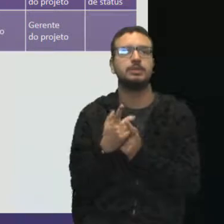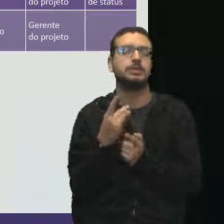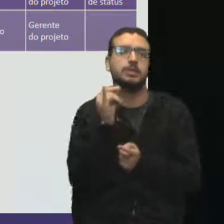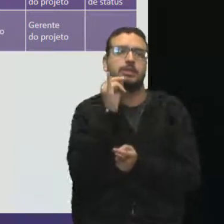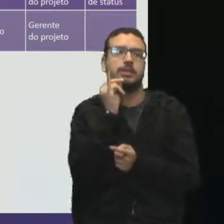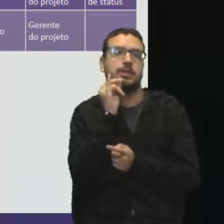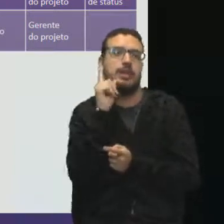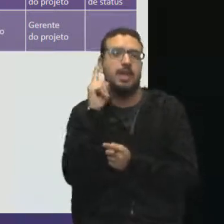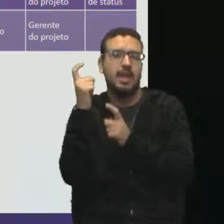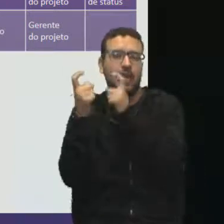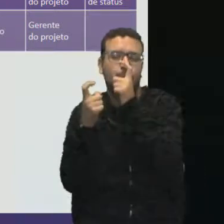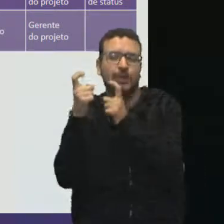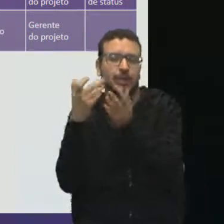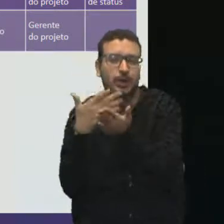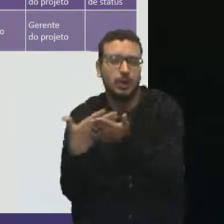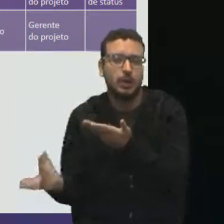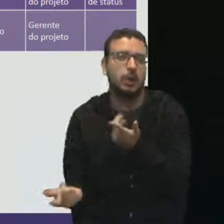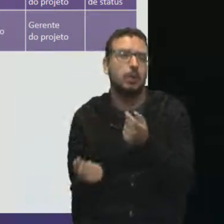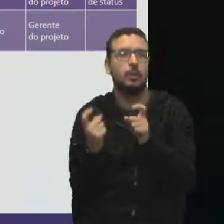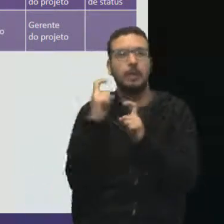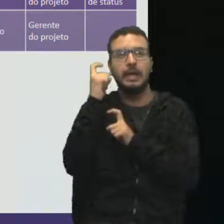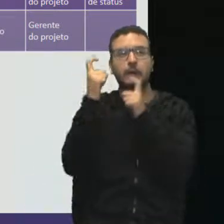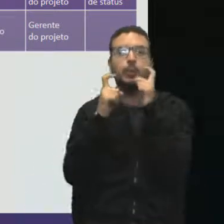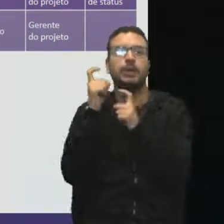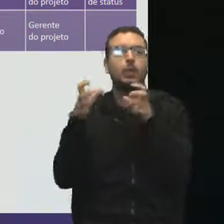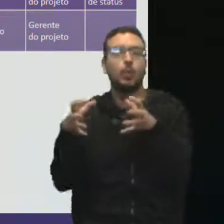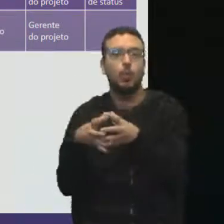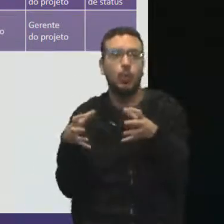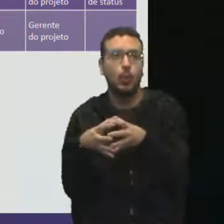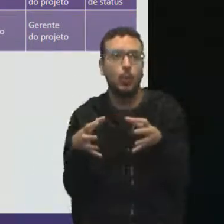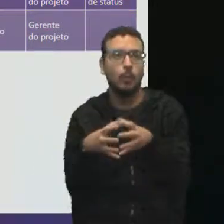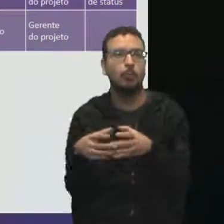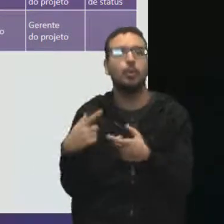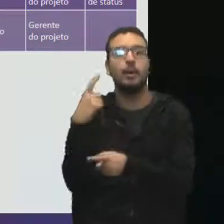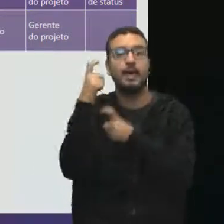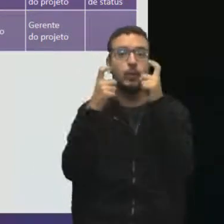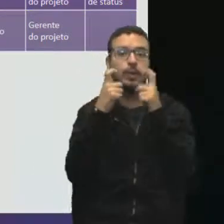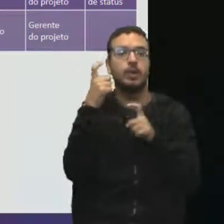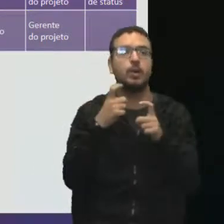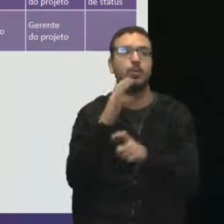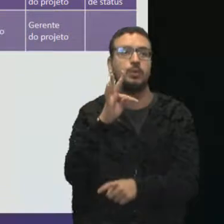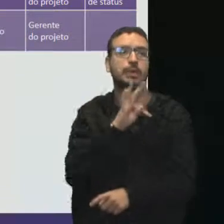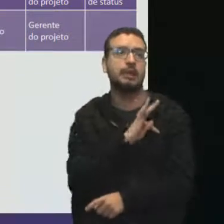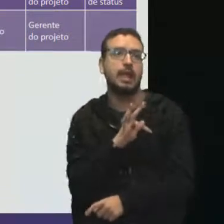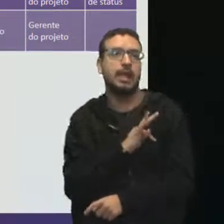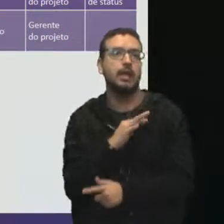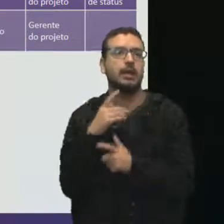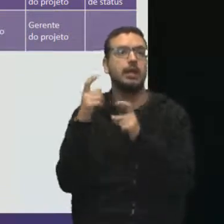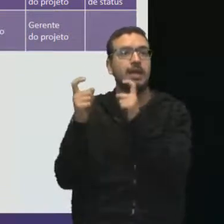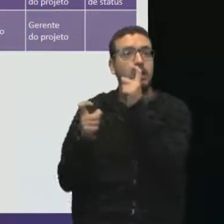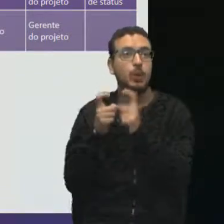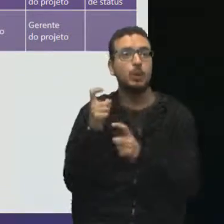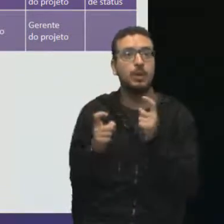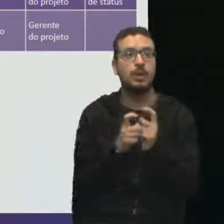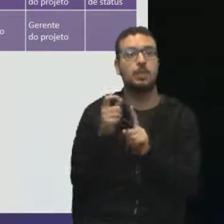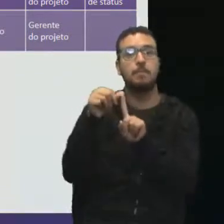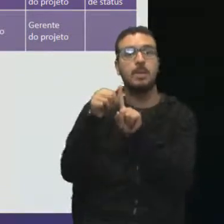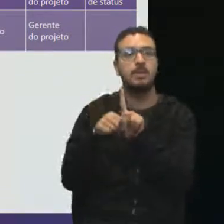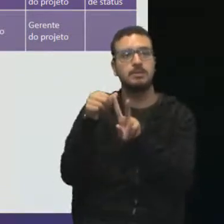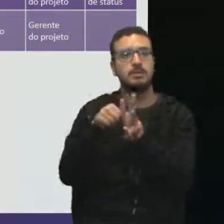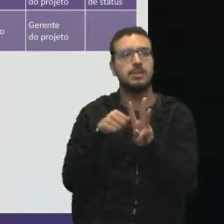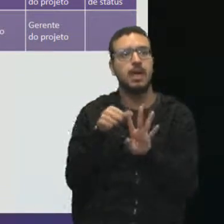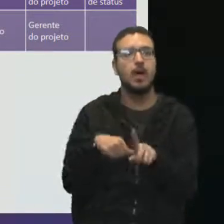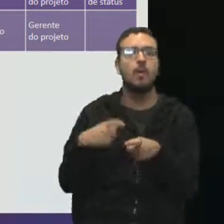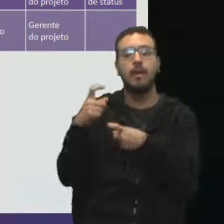Então, reunião de início, reunião de equipe, reunião de design, reunião de status mensal, relatório de